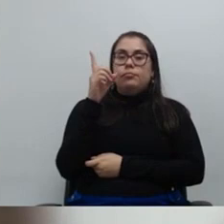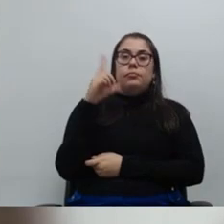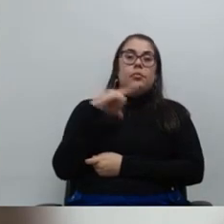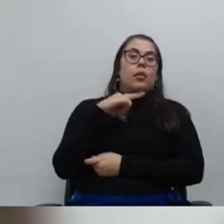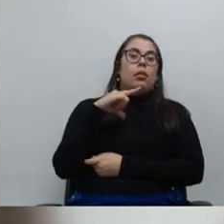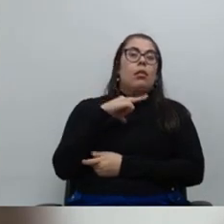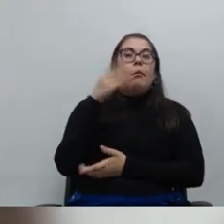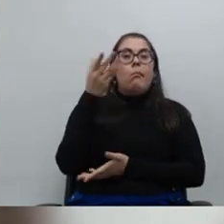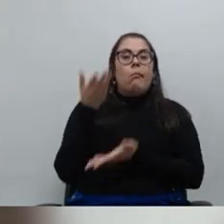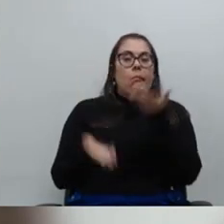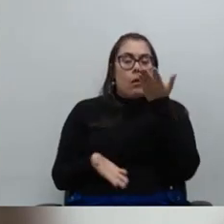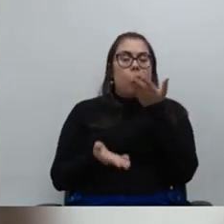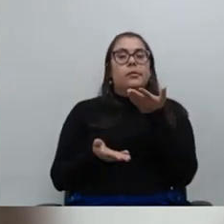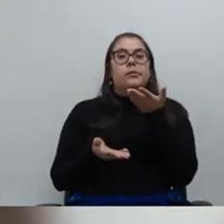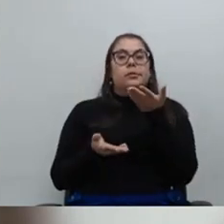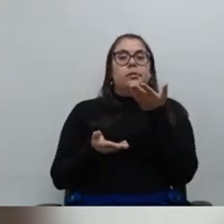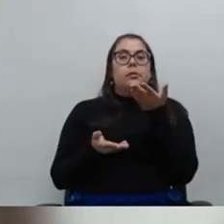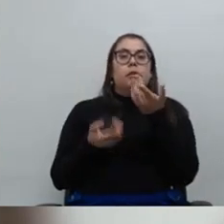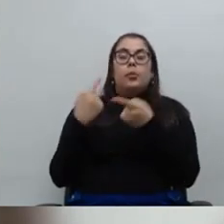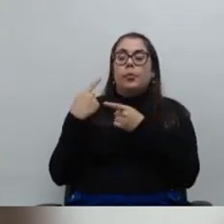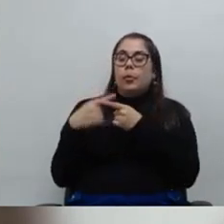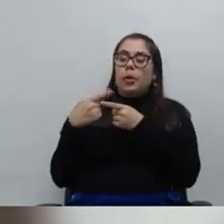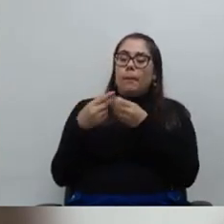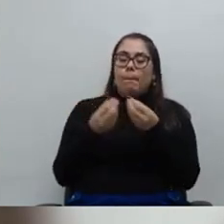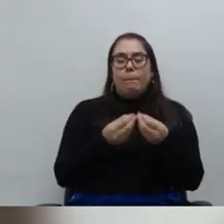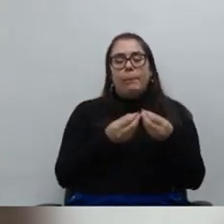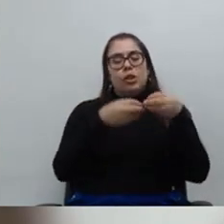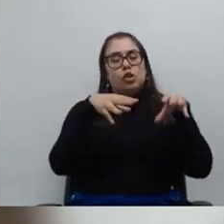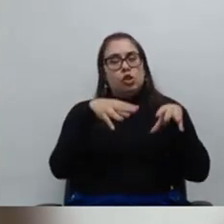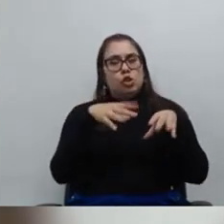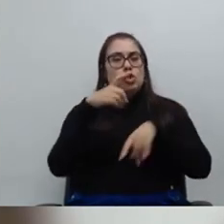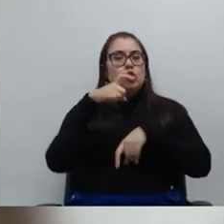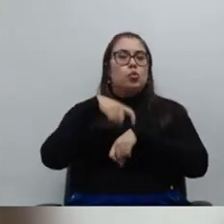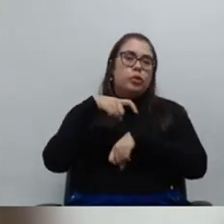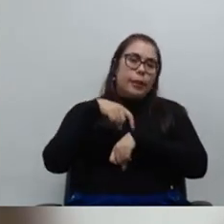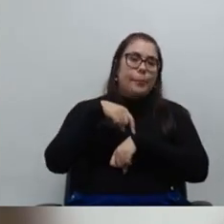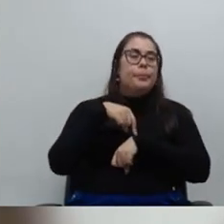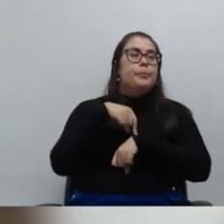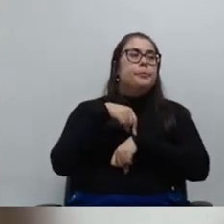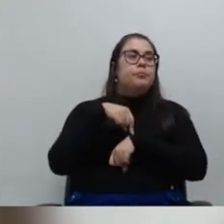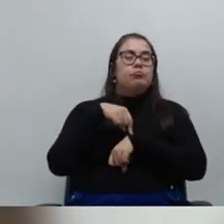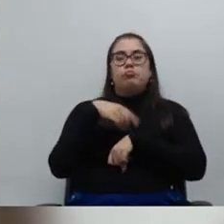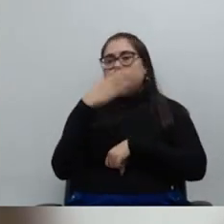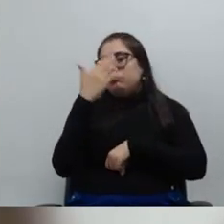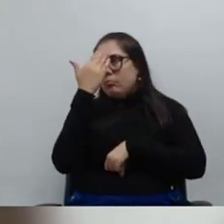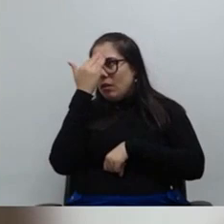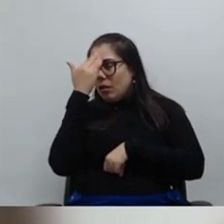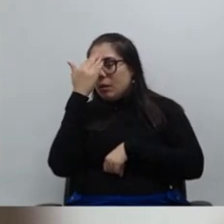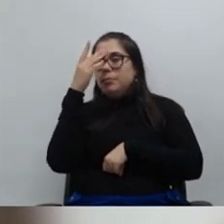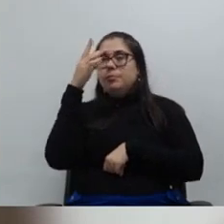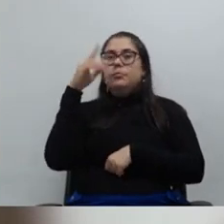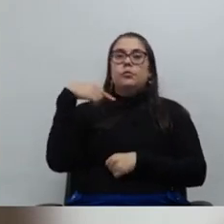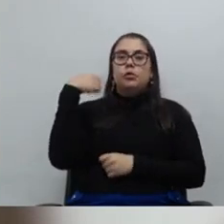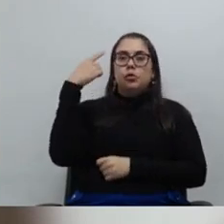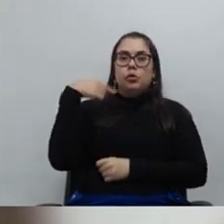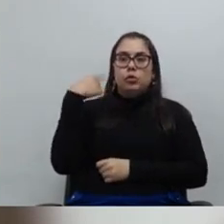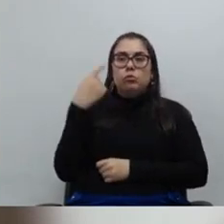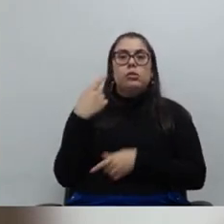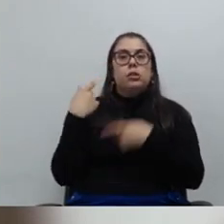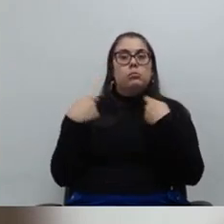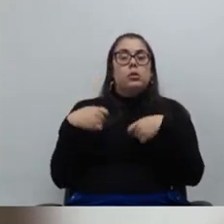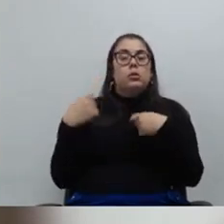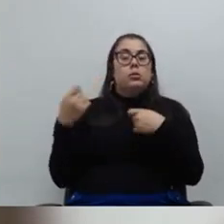perda, porque isso acaba prejudicando o tempo aí da prescrição, a gente sabe que o direito não socorre aos que dormem, não há mais